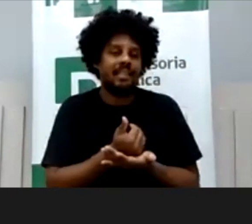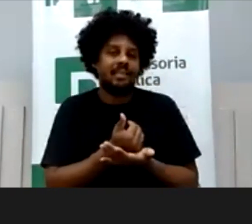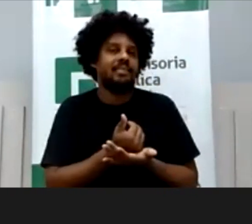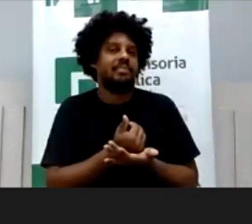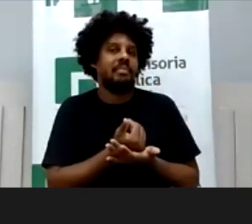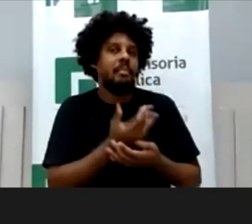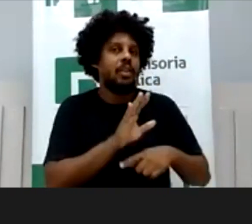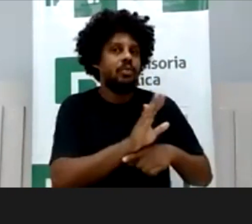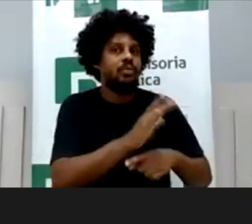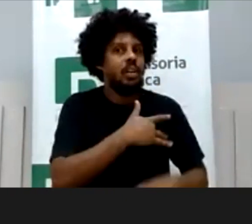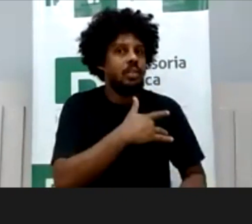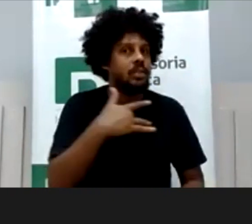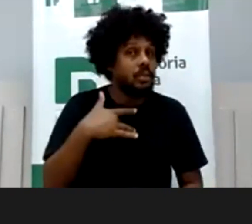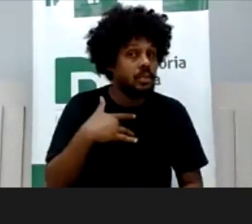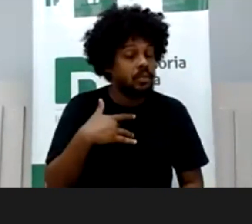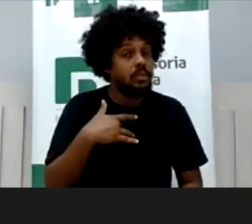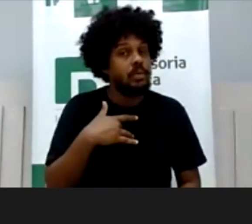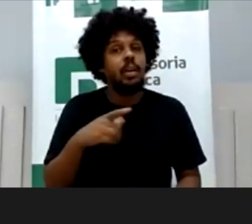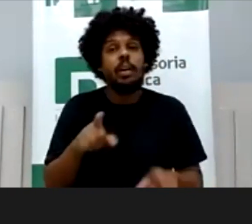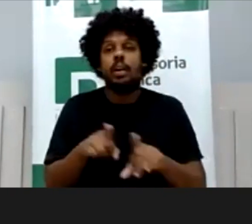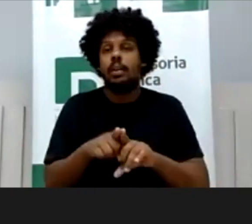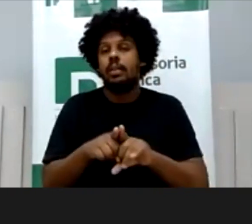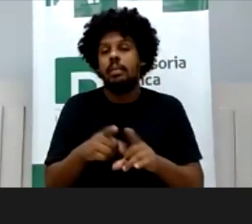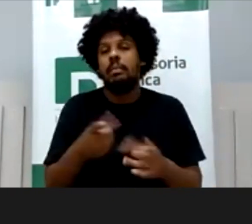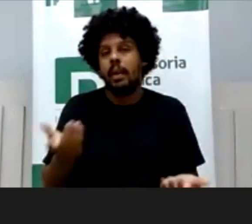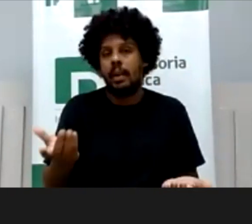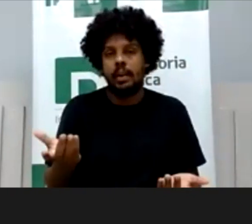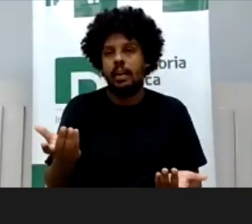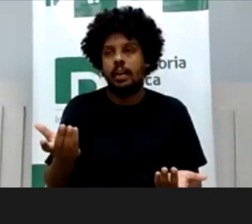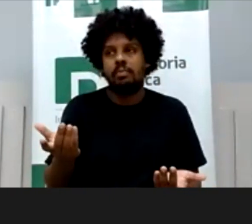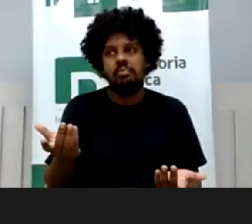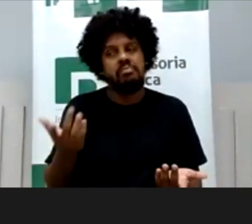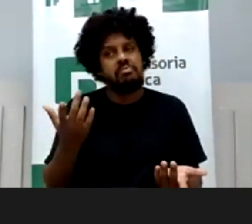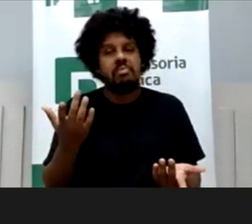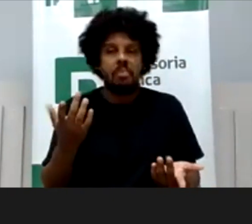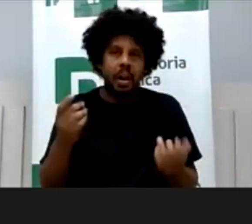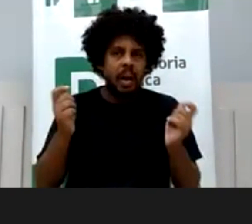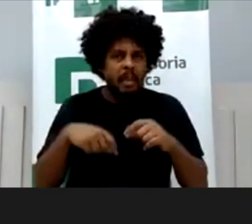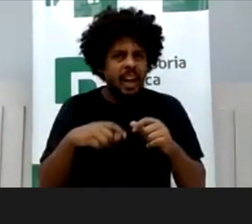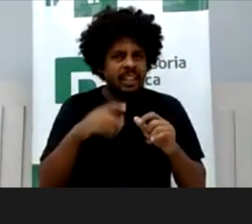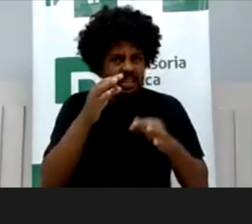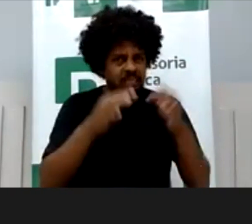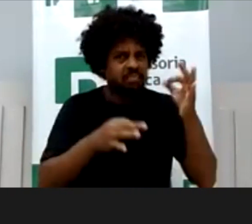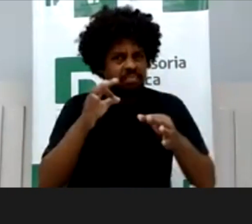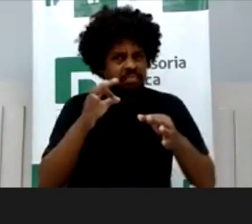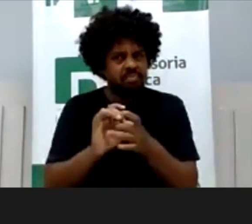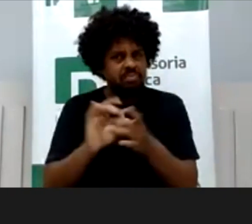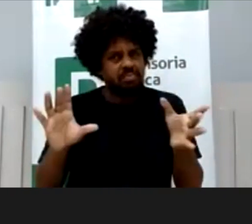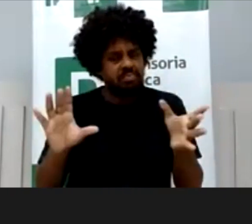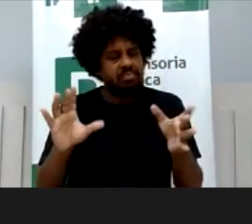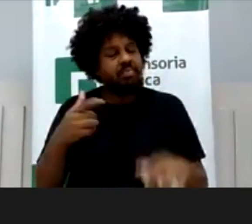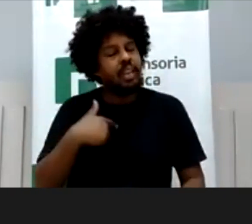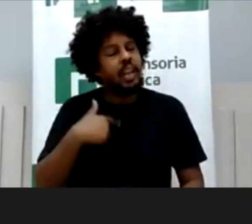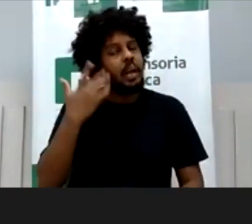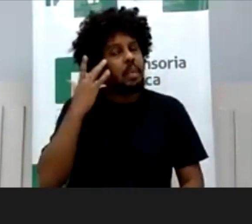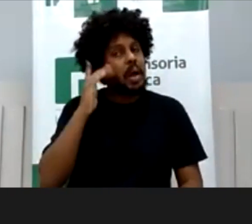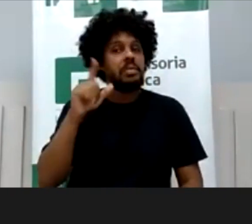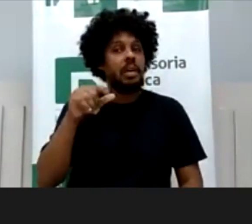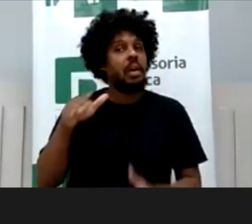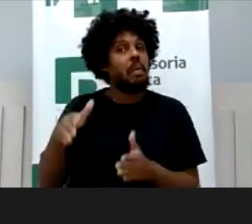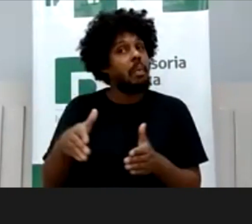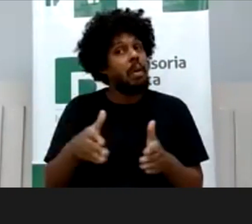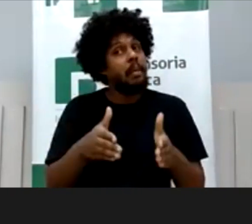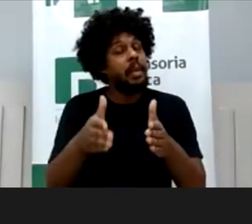Mila, né, será que seria autorizado pela vara da infância e juventude aquilo ali? Então, será que não é esse o caminho? E outra